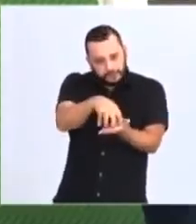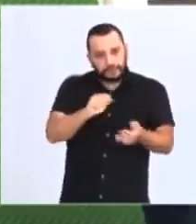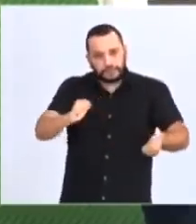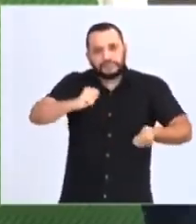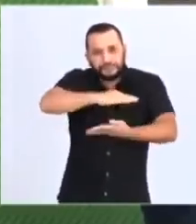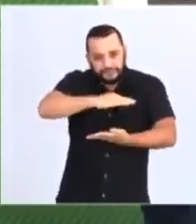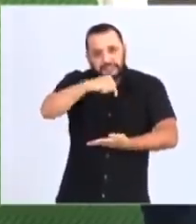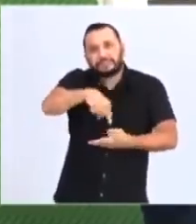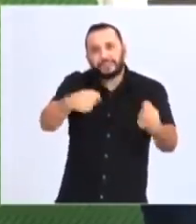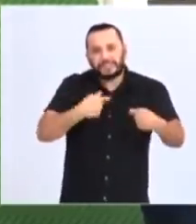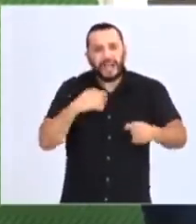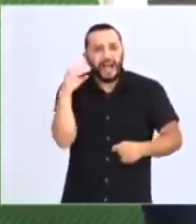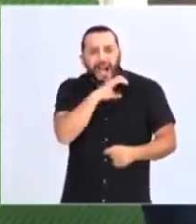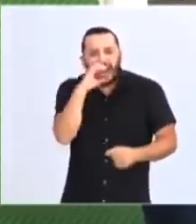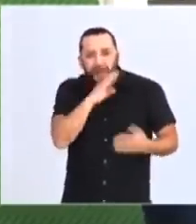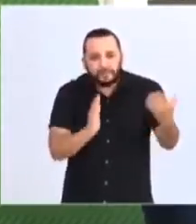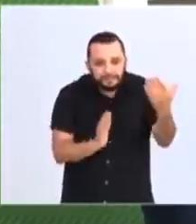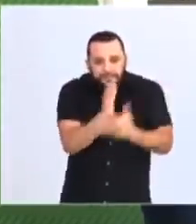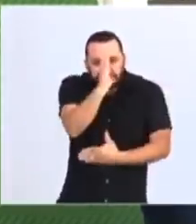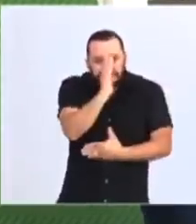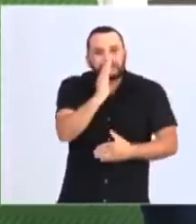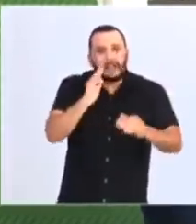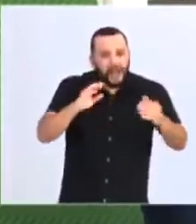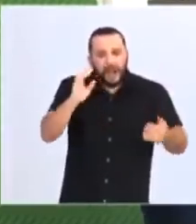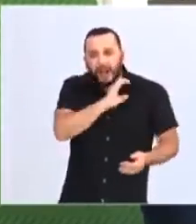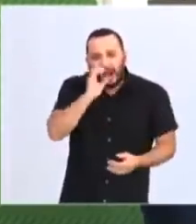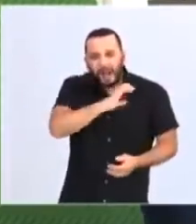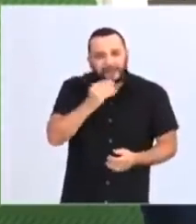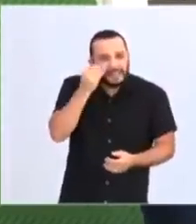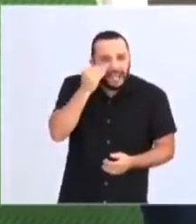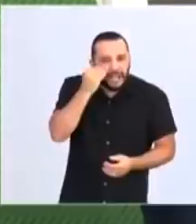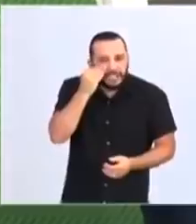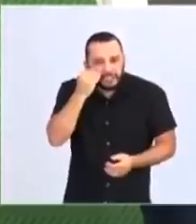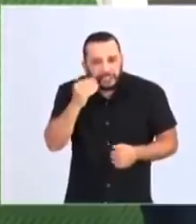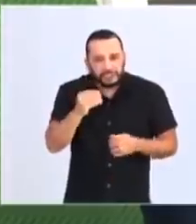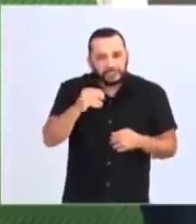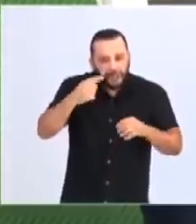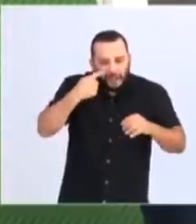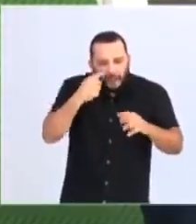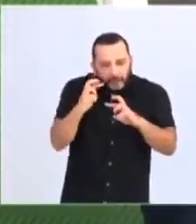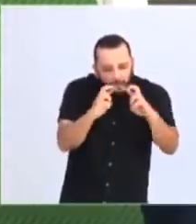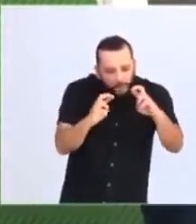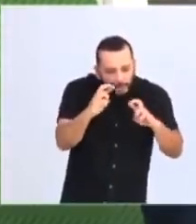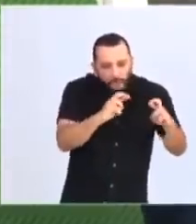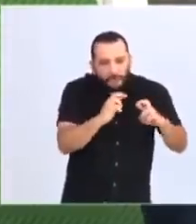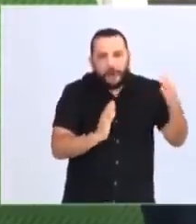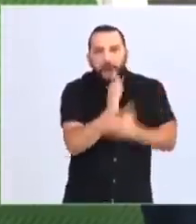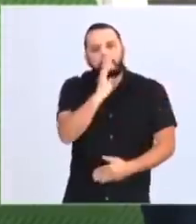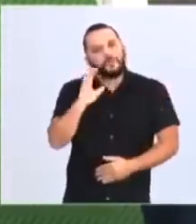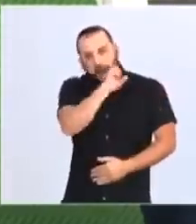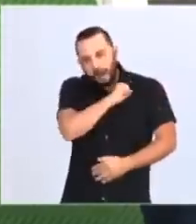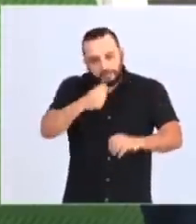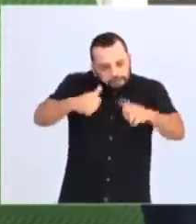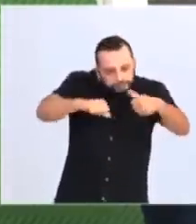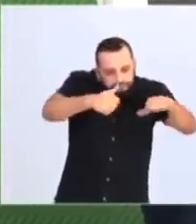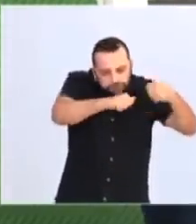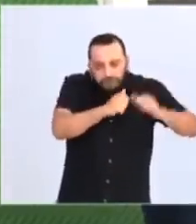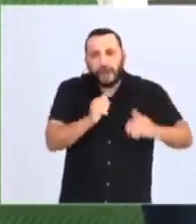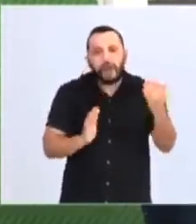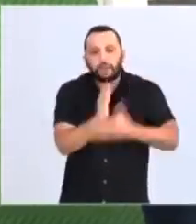aprovação da testagem e a aprovação desta vacina. O Brasil segue, infelizmente,